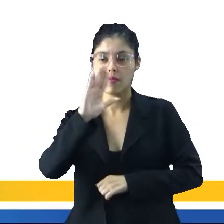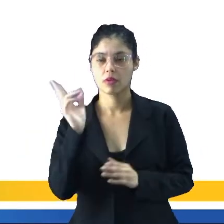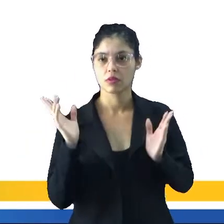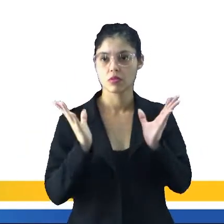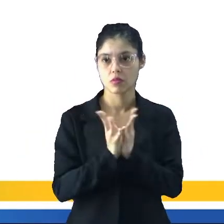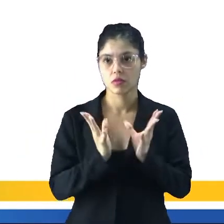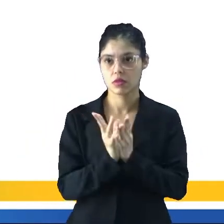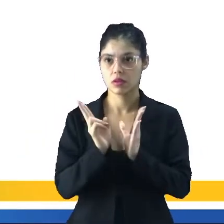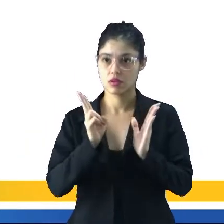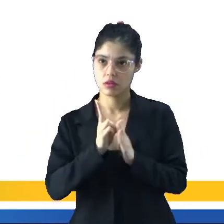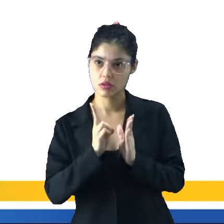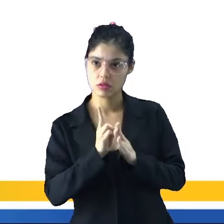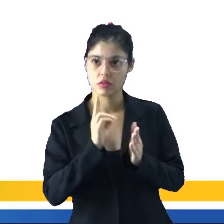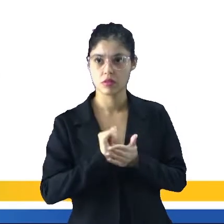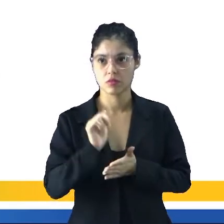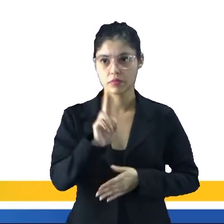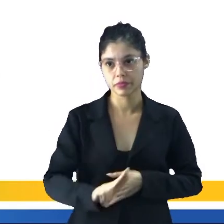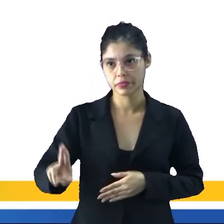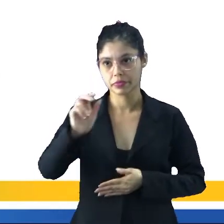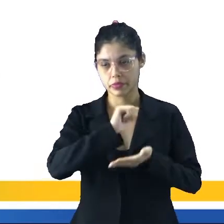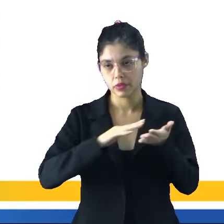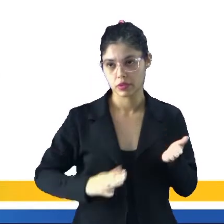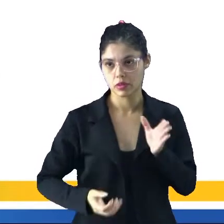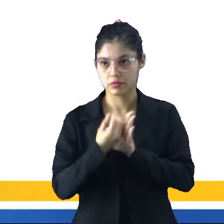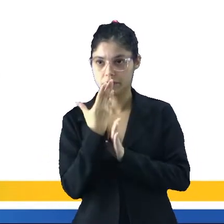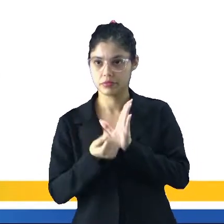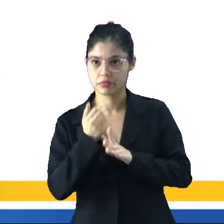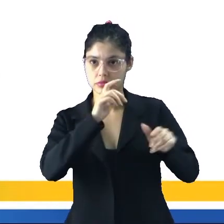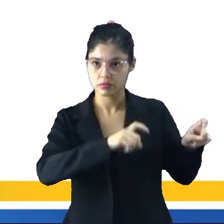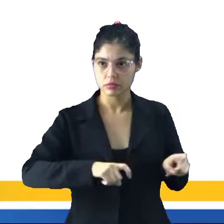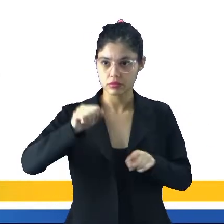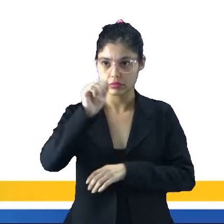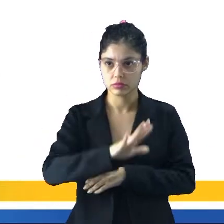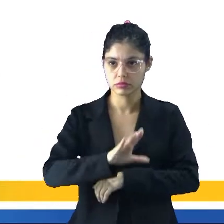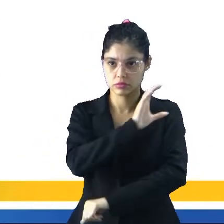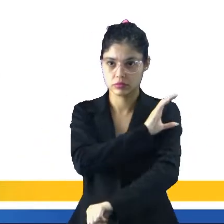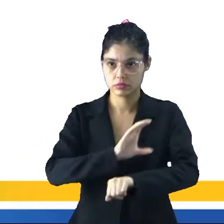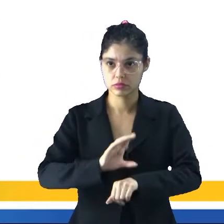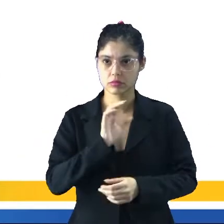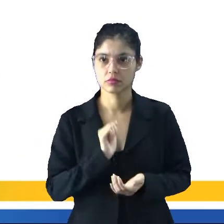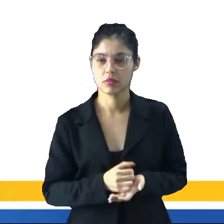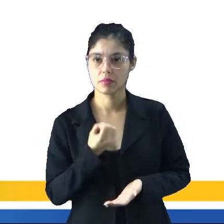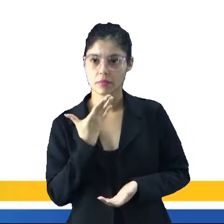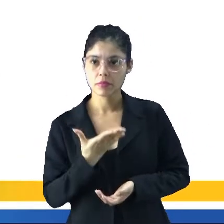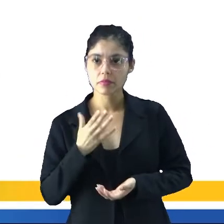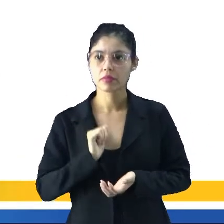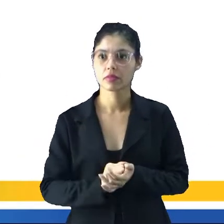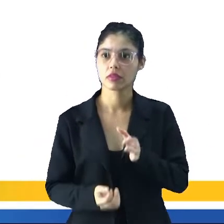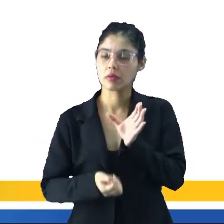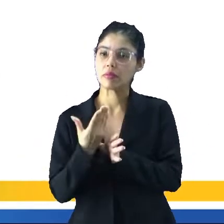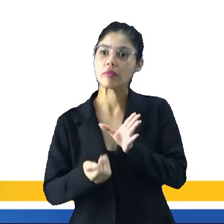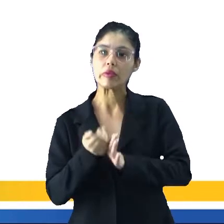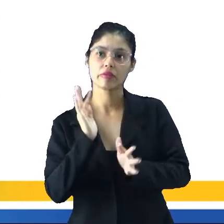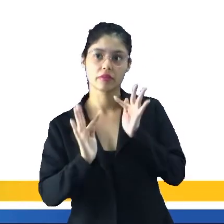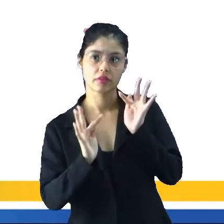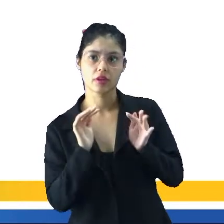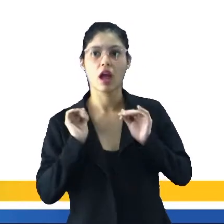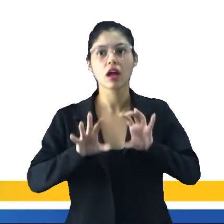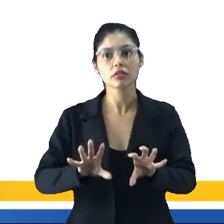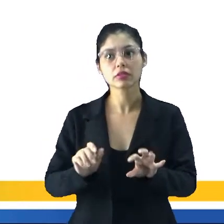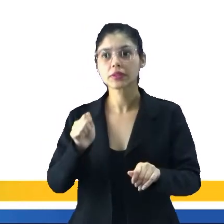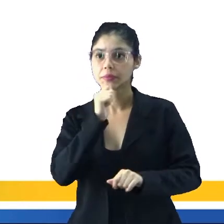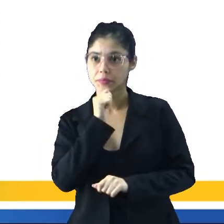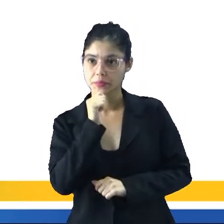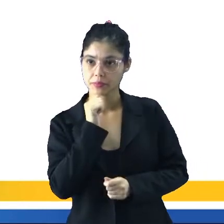indígenas, utilizadas por estes em suas atividades produtivas, culturais, bem-estar e reprodução física. Assim